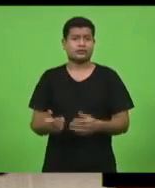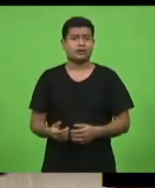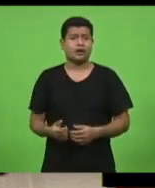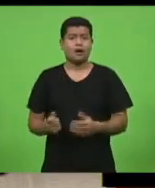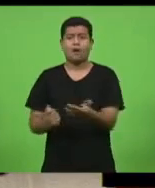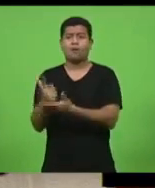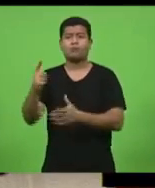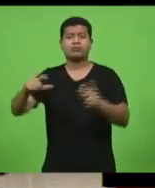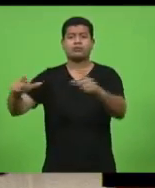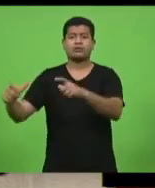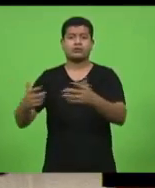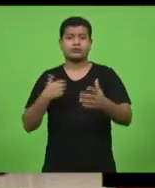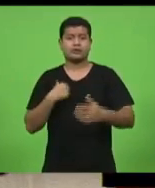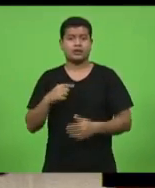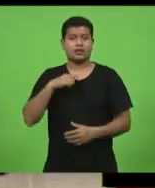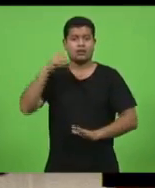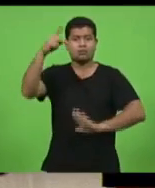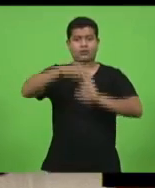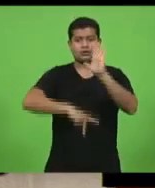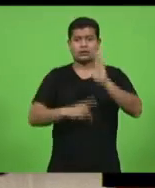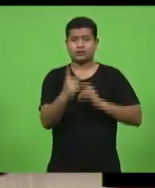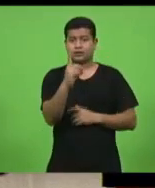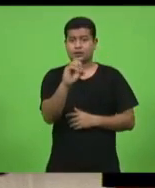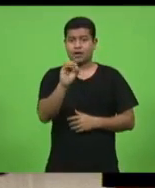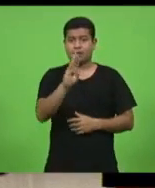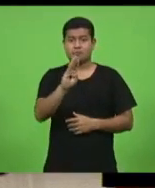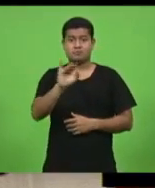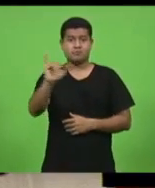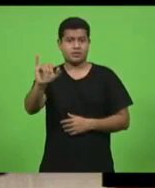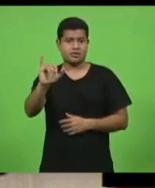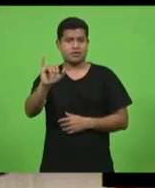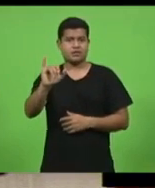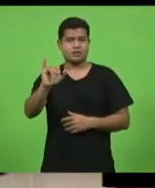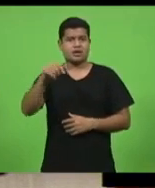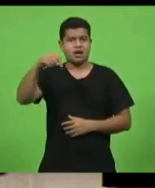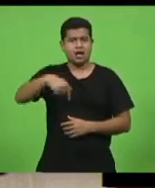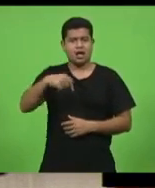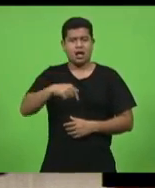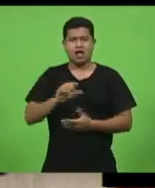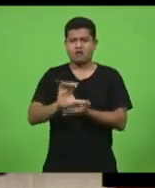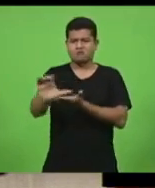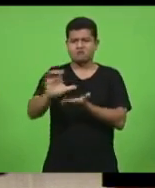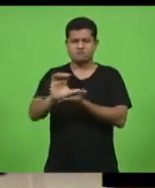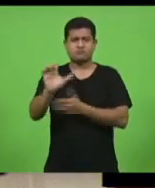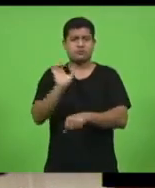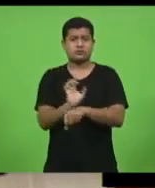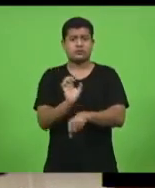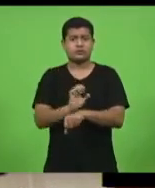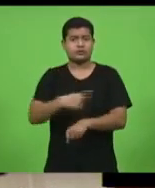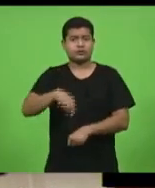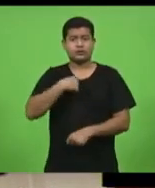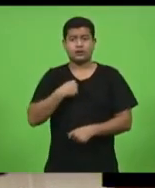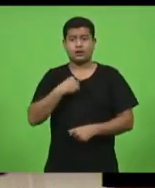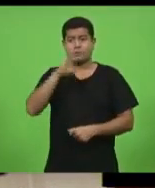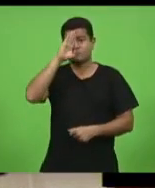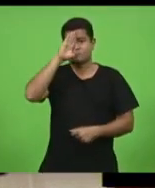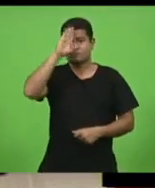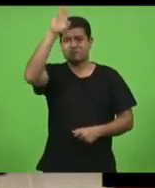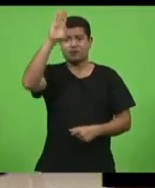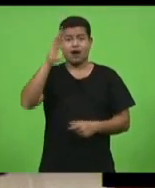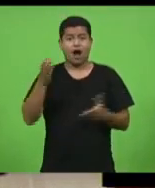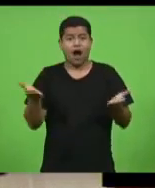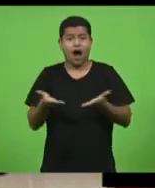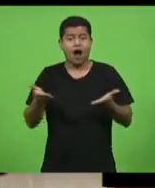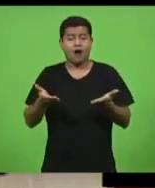projeto de 10 bilhões de investimentos no Estado e nós temos que priorizar. O que é prioridade nesse